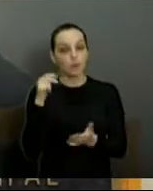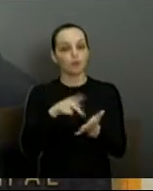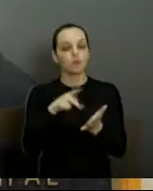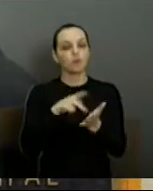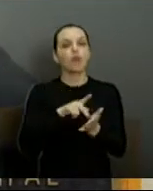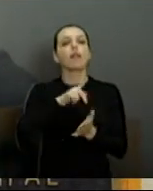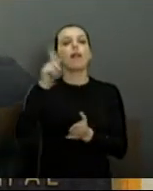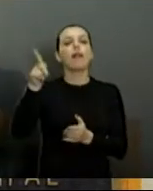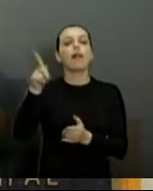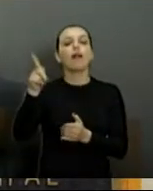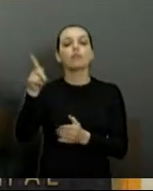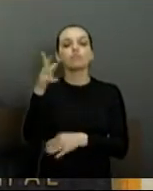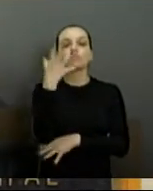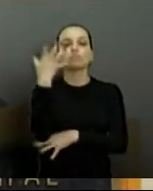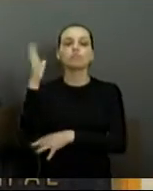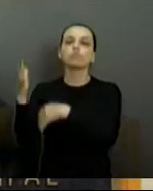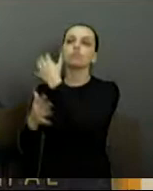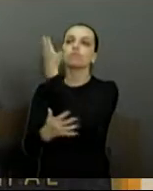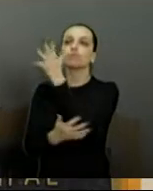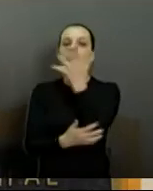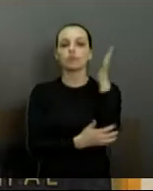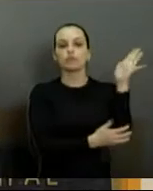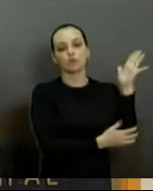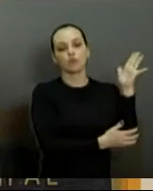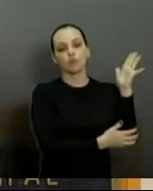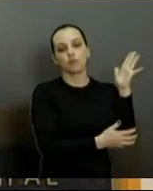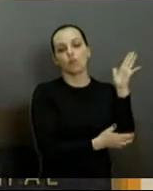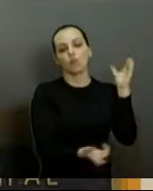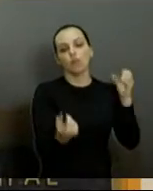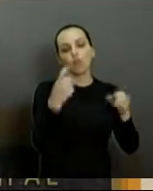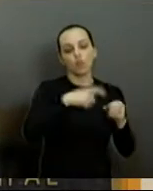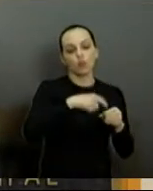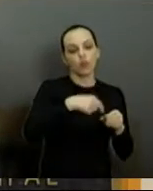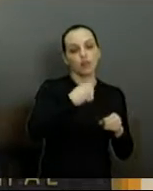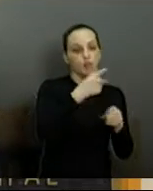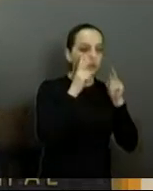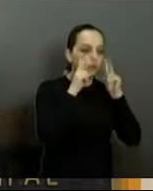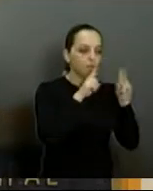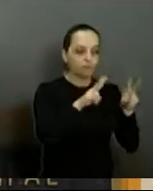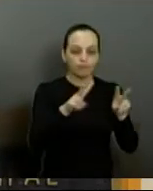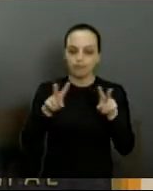mas eu gostaria de voltar lá depois de uns 15 dias para acompanhar.